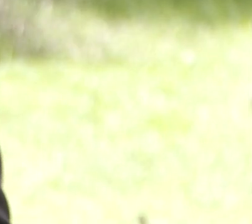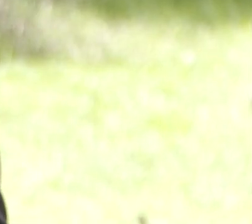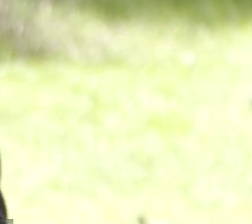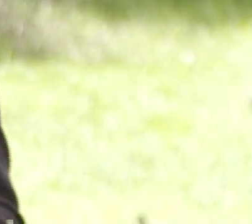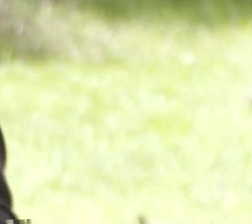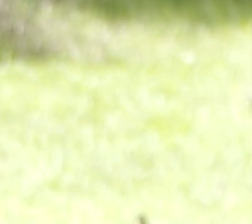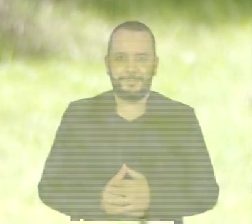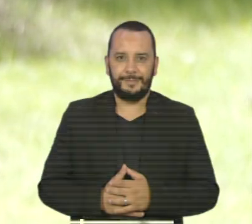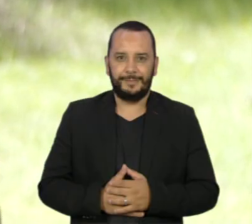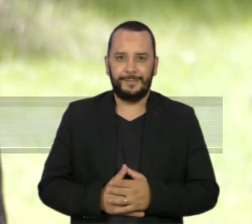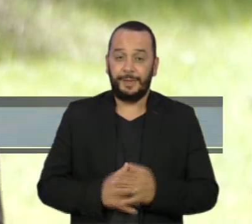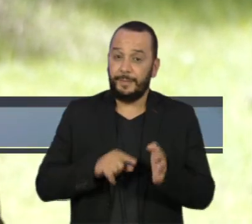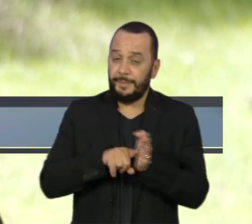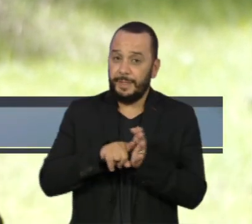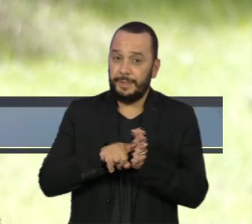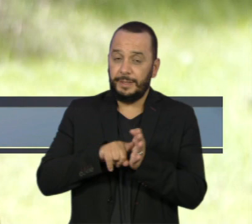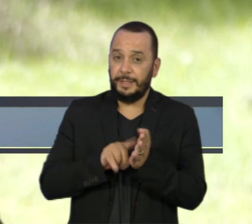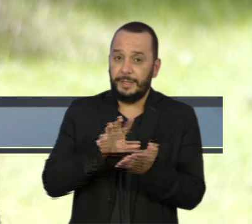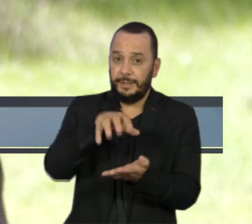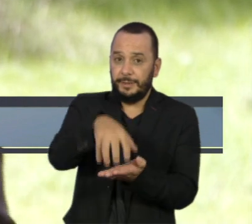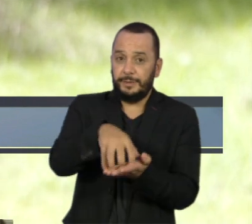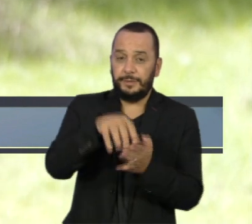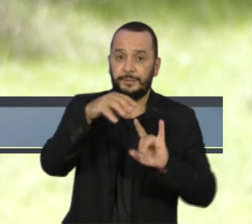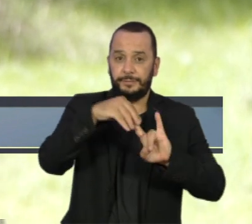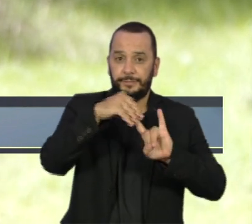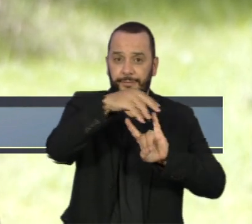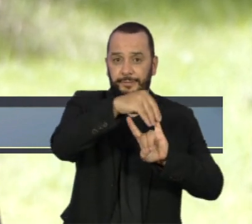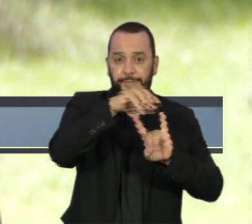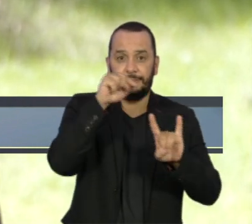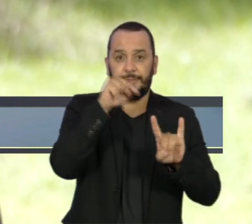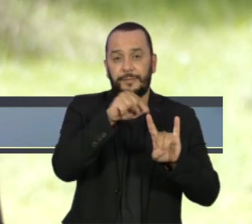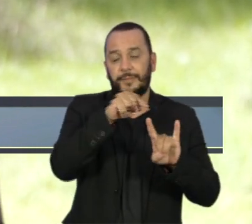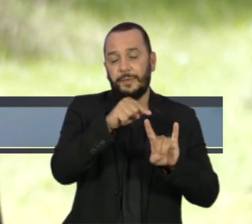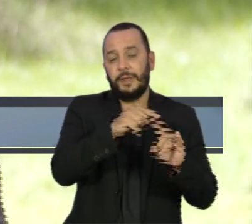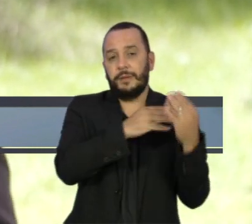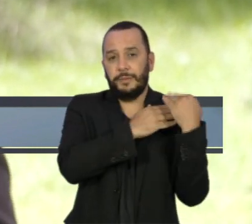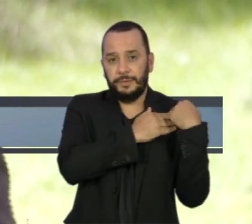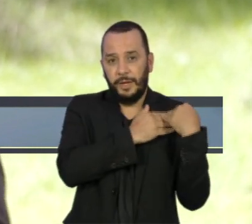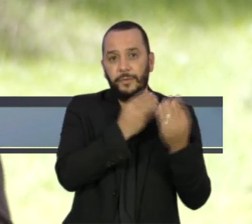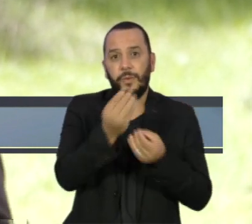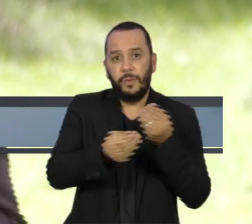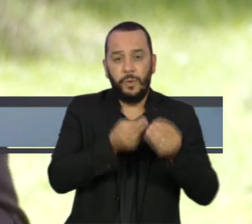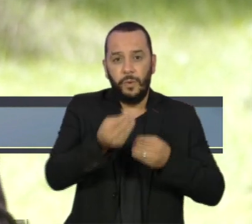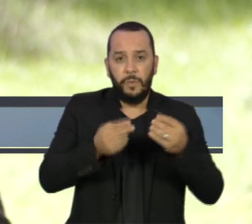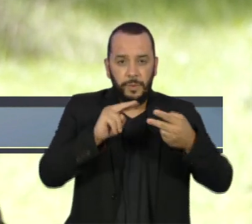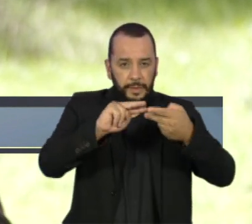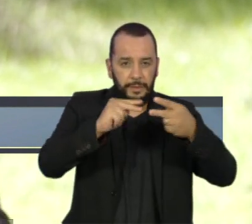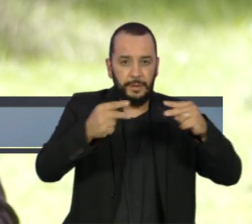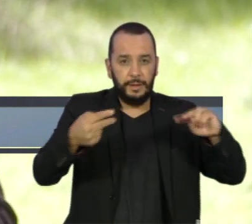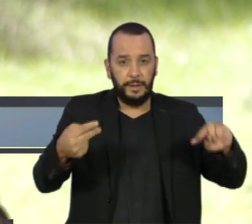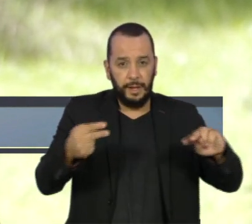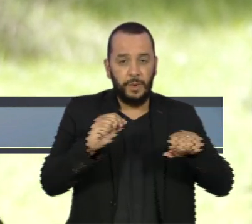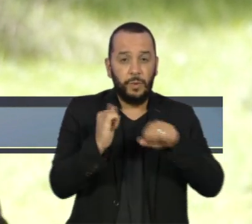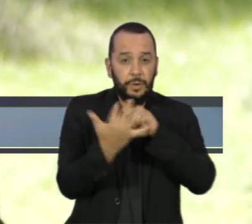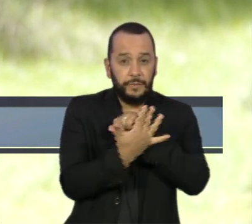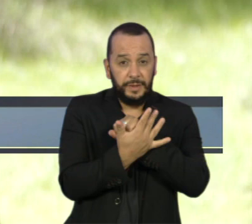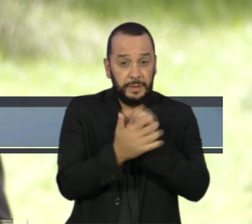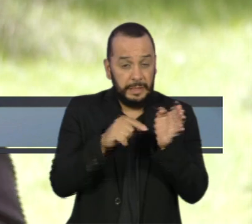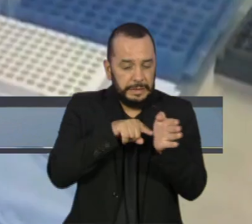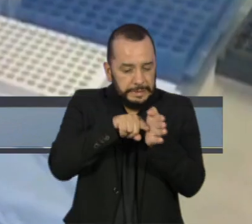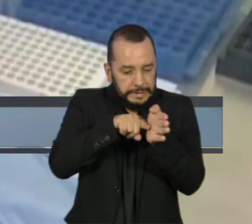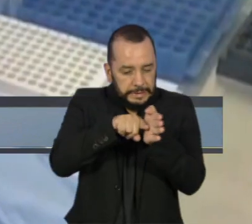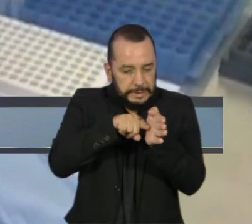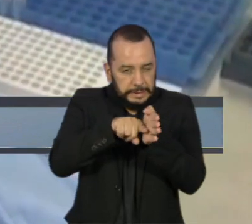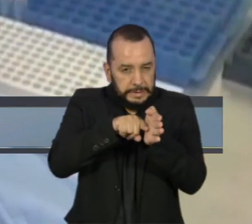Pesquisa da Fundação Oswaldo Cruz, responsável pelo sequenciamento genético do novo coronavírus, aponta que a